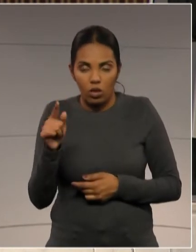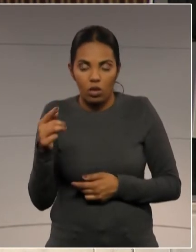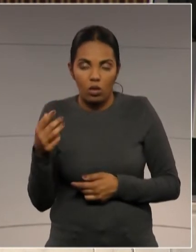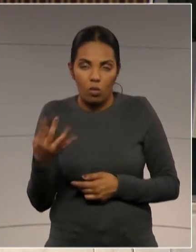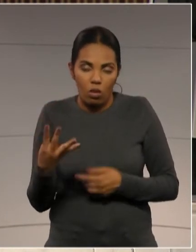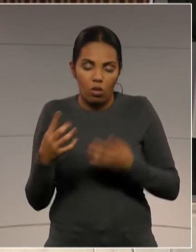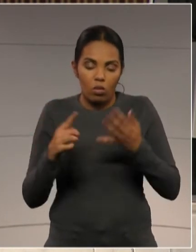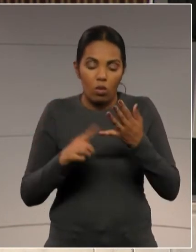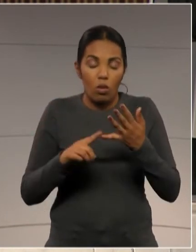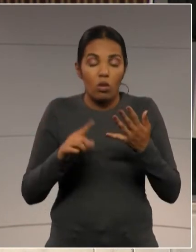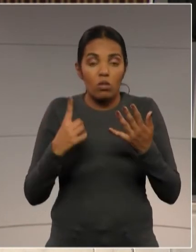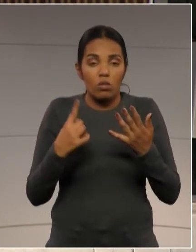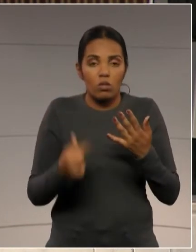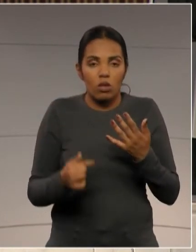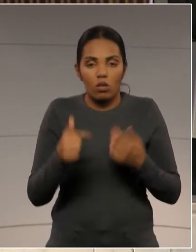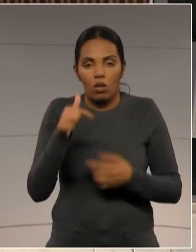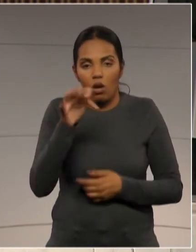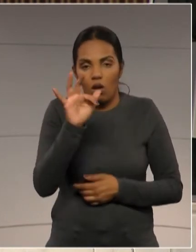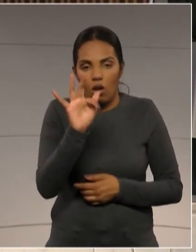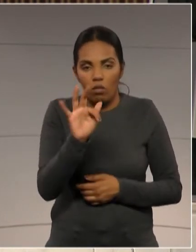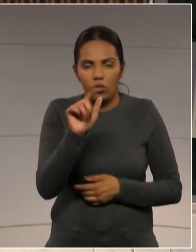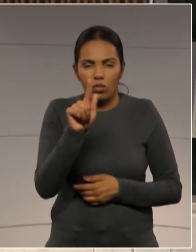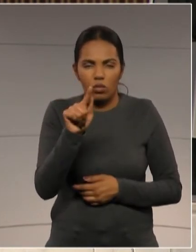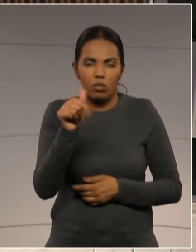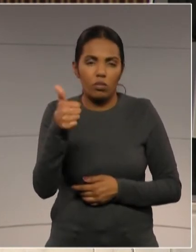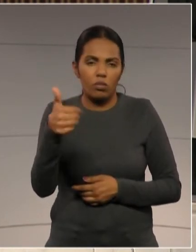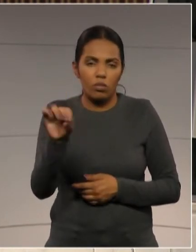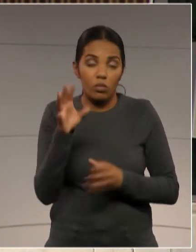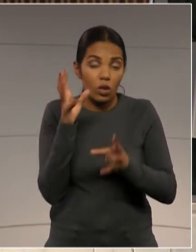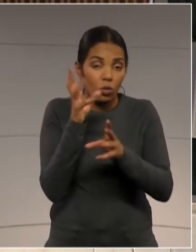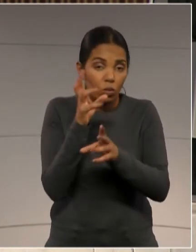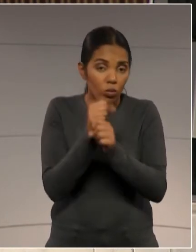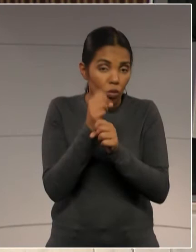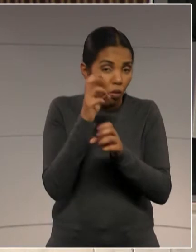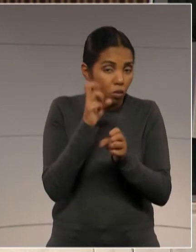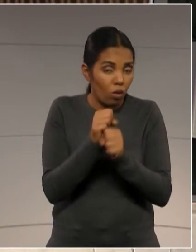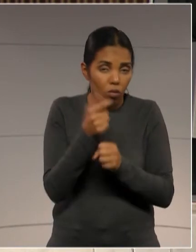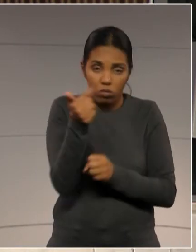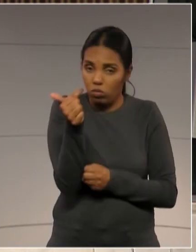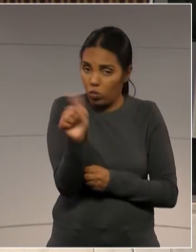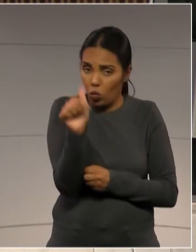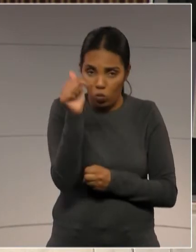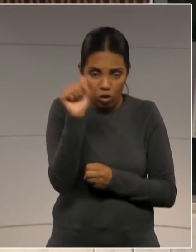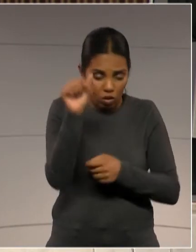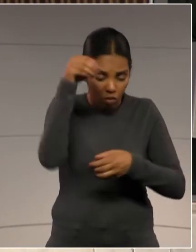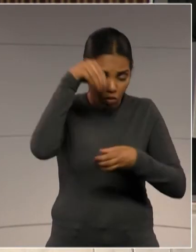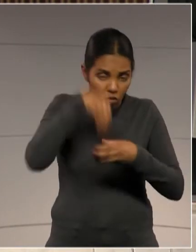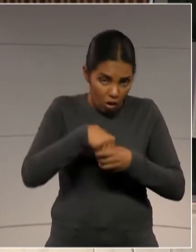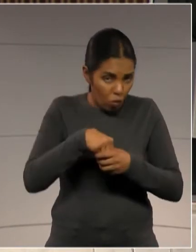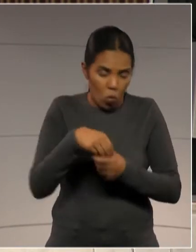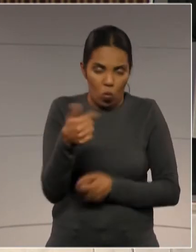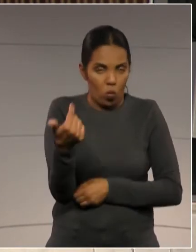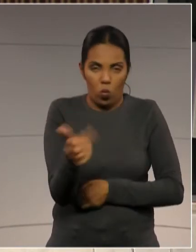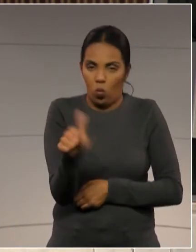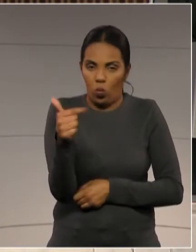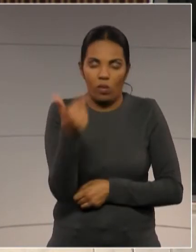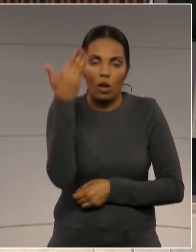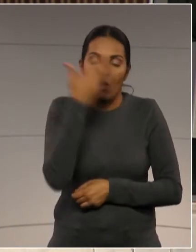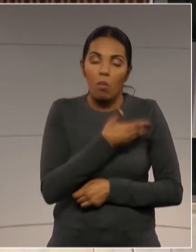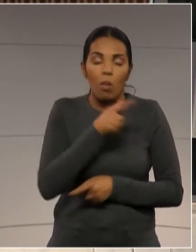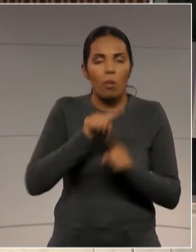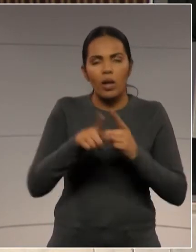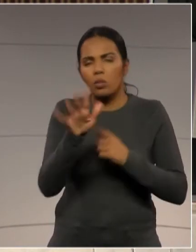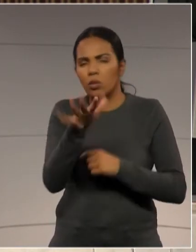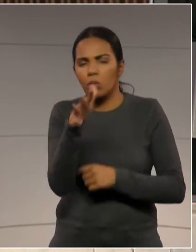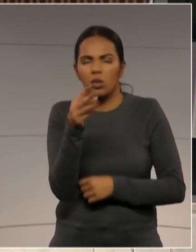FG10. Um custo que não veio, inclusive, no impacto total, um custo